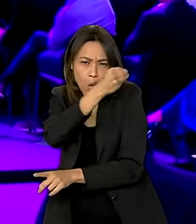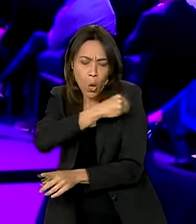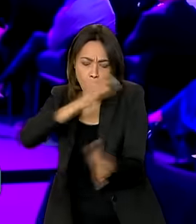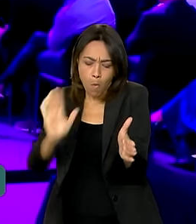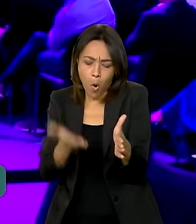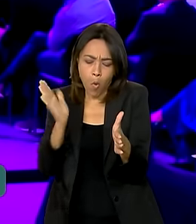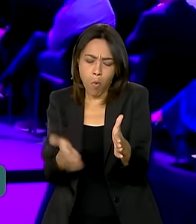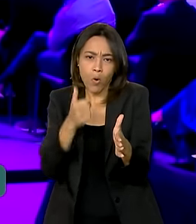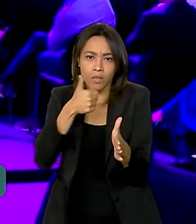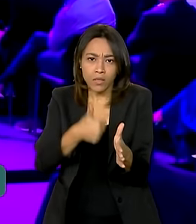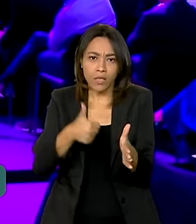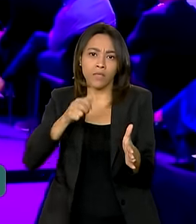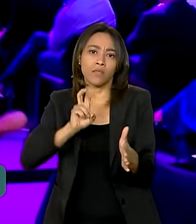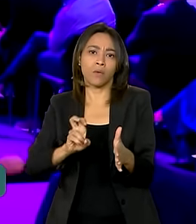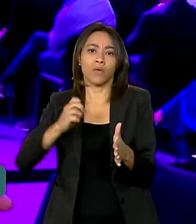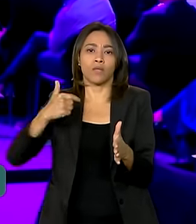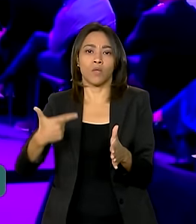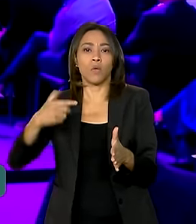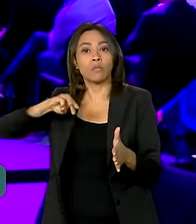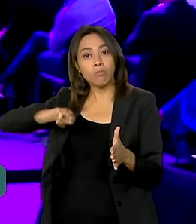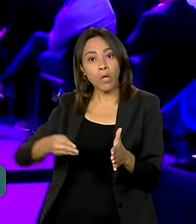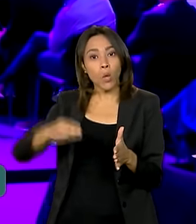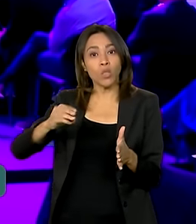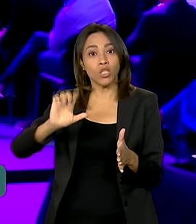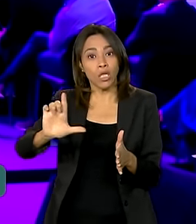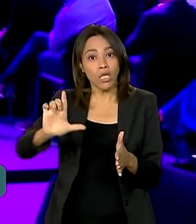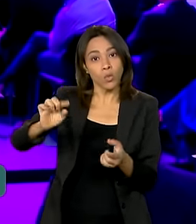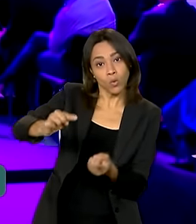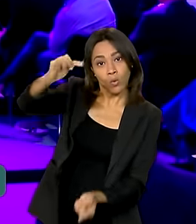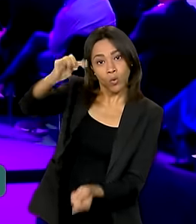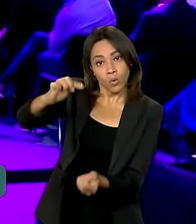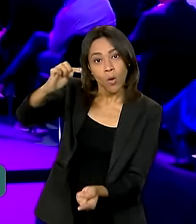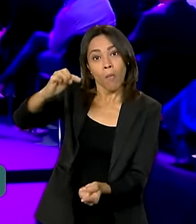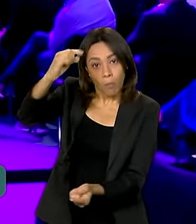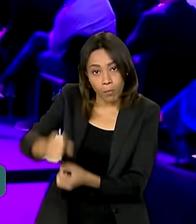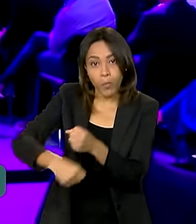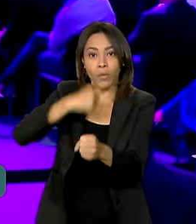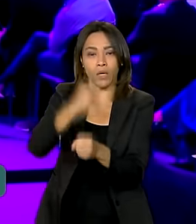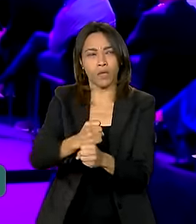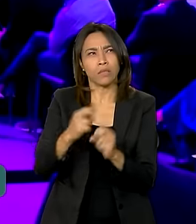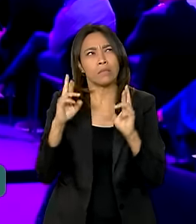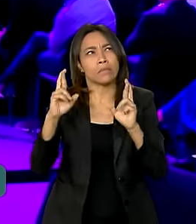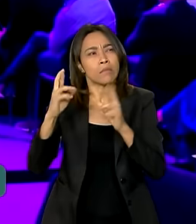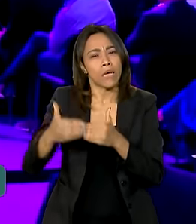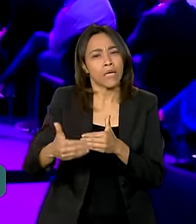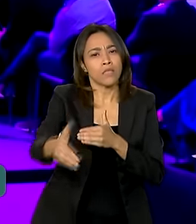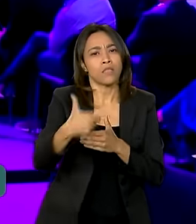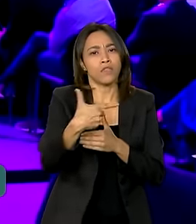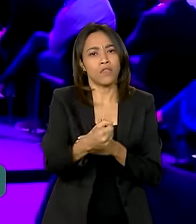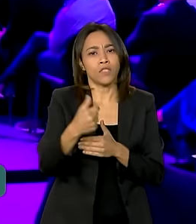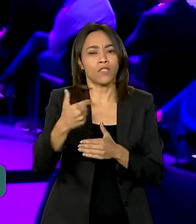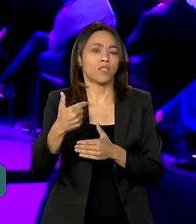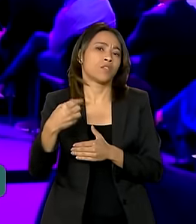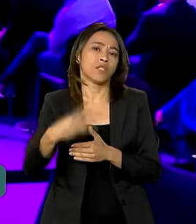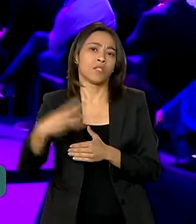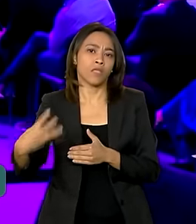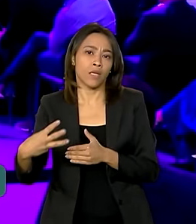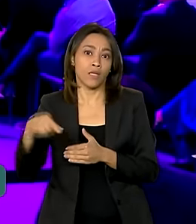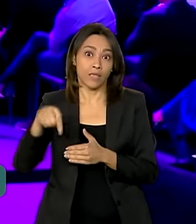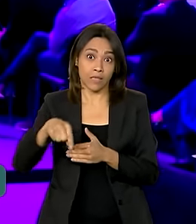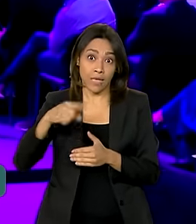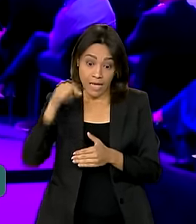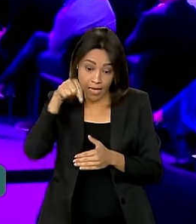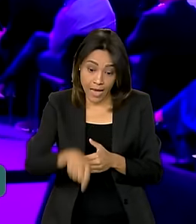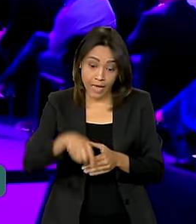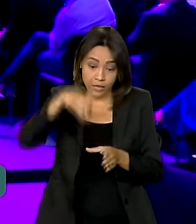de 152 milhões de litros por ano. E a estimativa é que até 2033, a capacidade instalada de